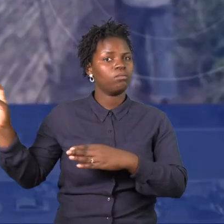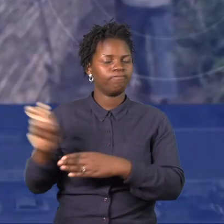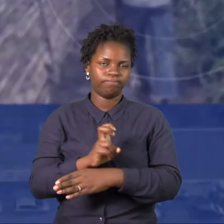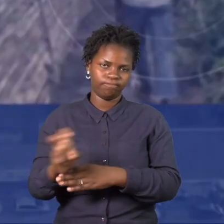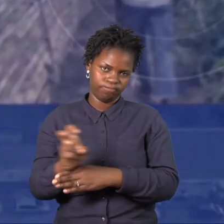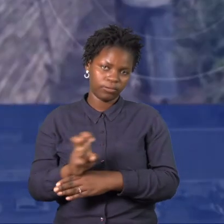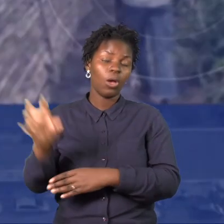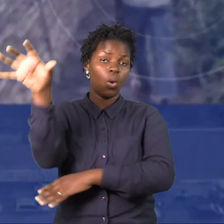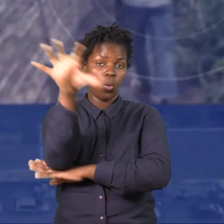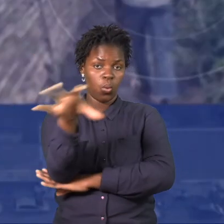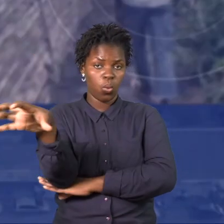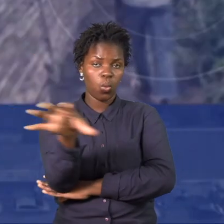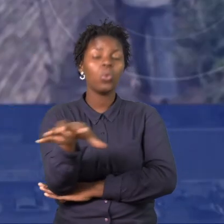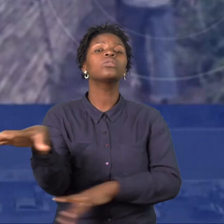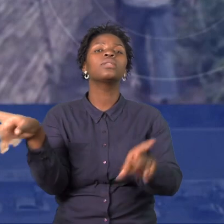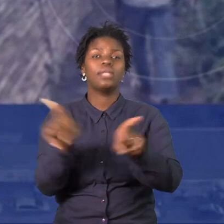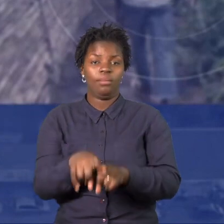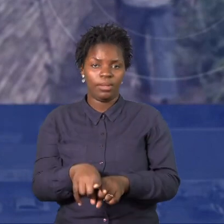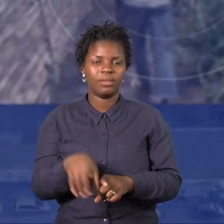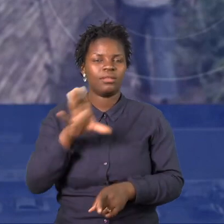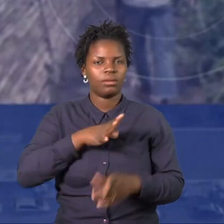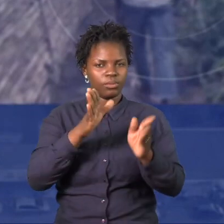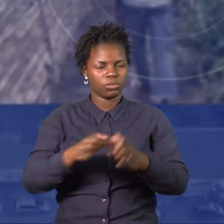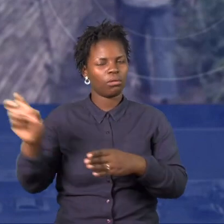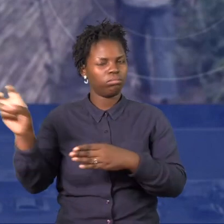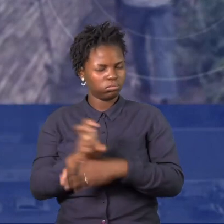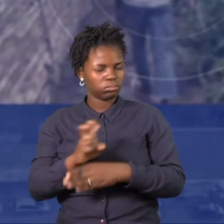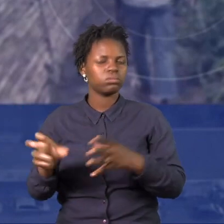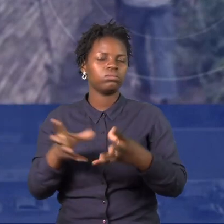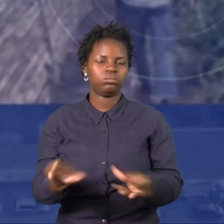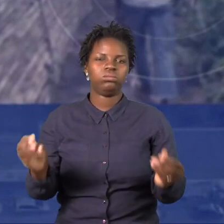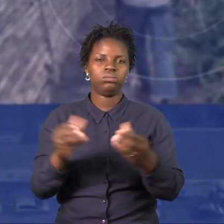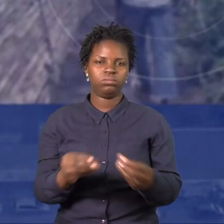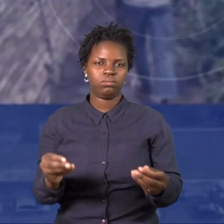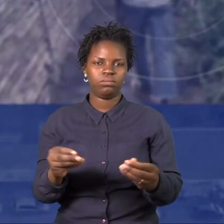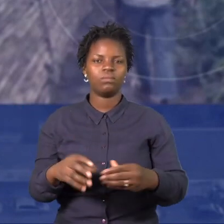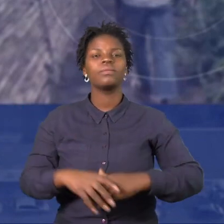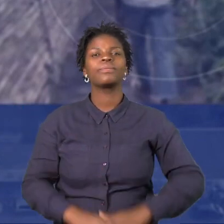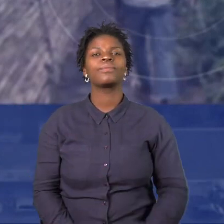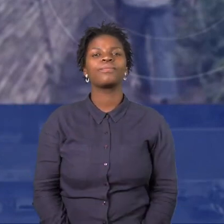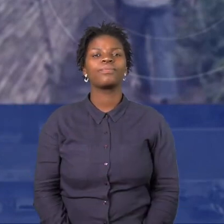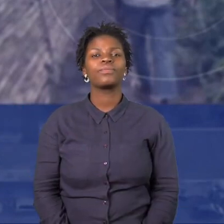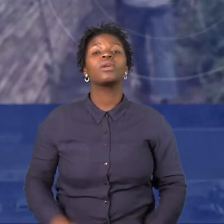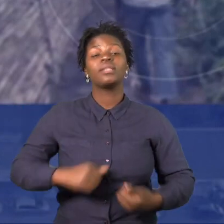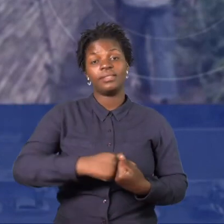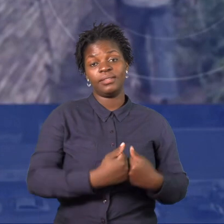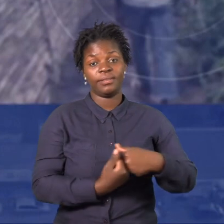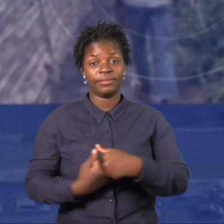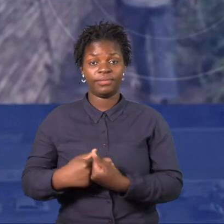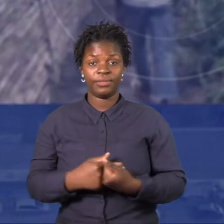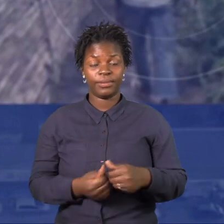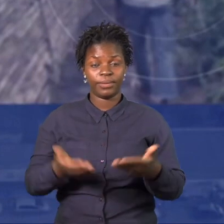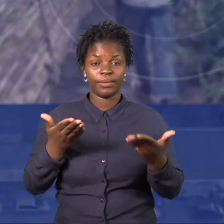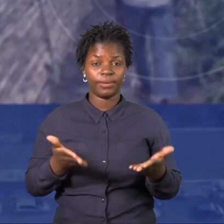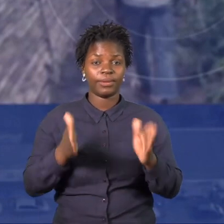de mais um programa Janela da Integridade. Não se esqueça de seguir o Media Lab nas redes sociais para ficar a par dos nossos